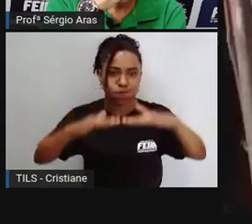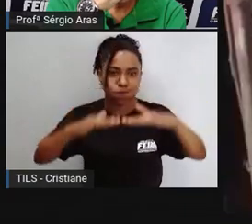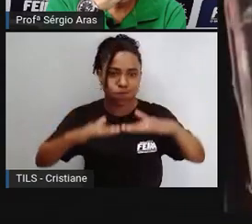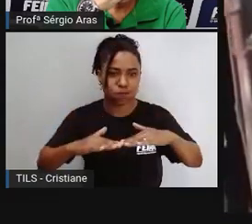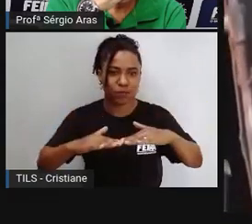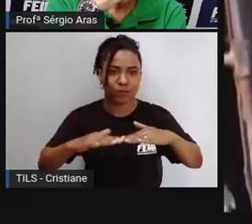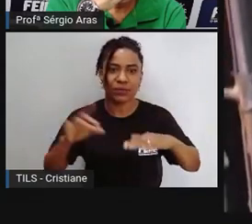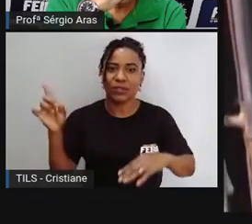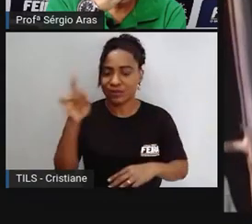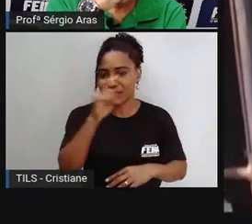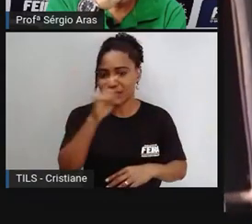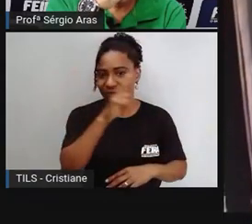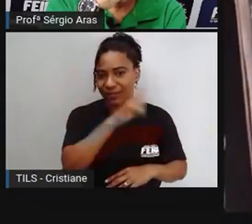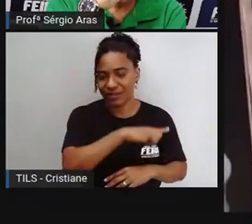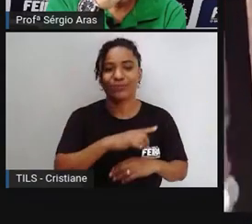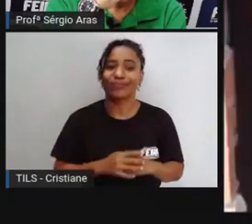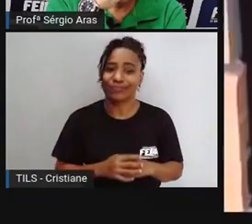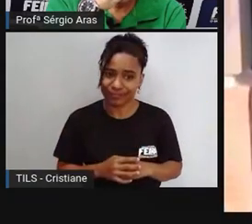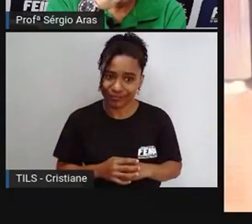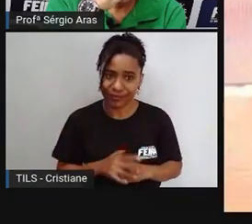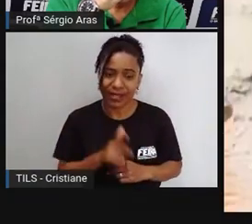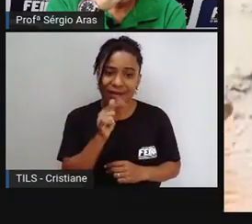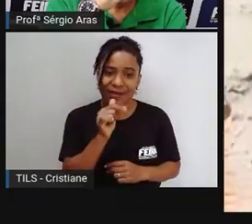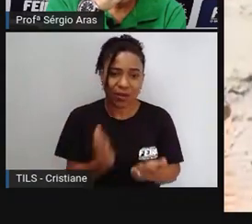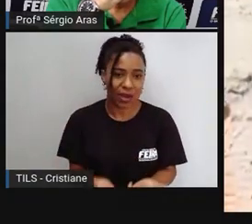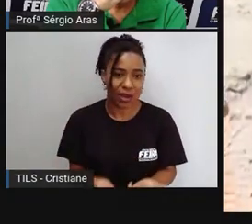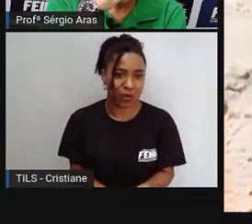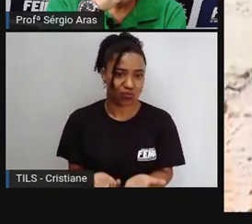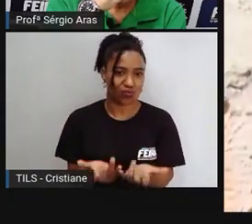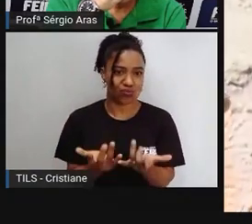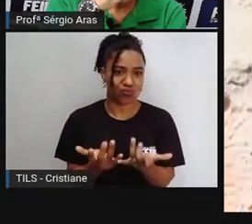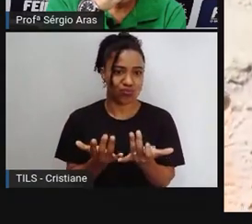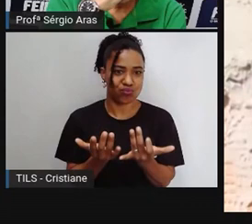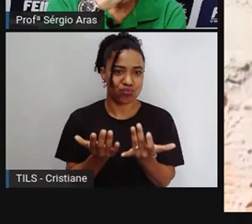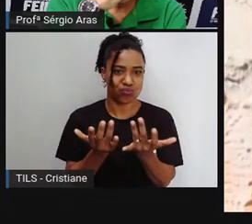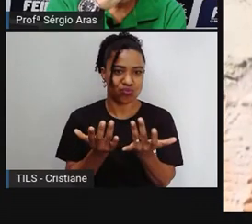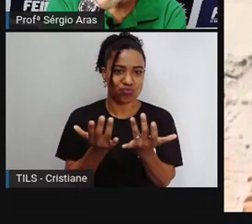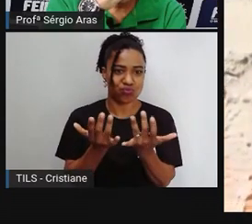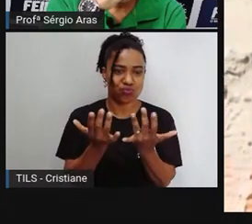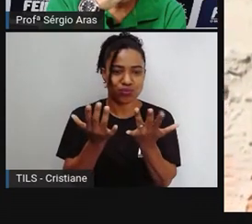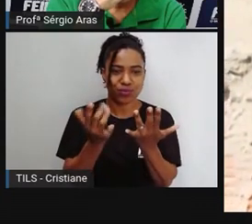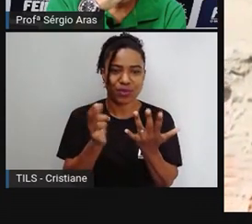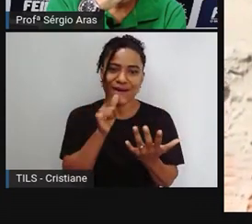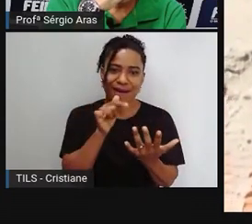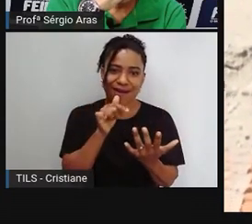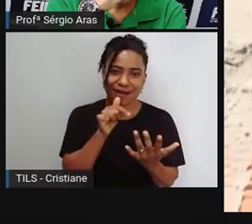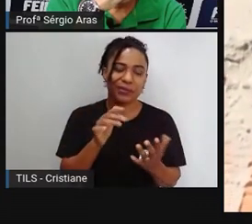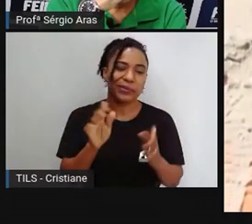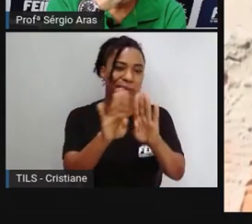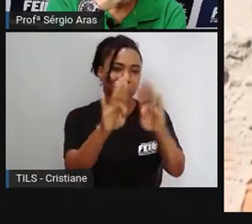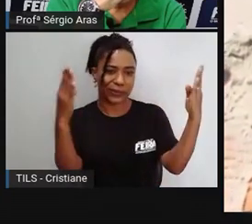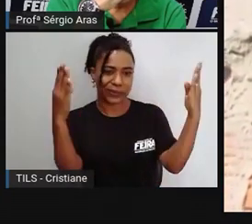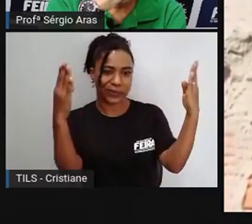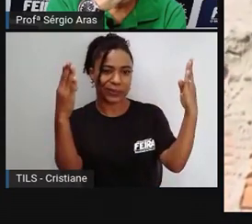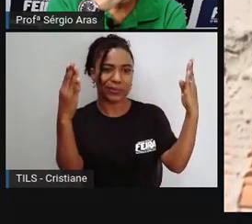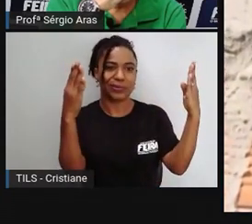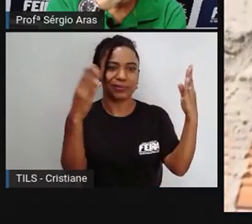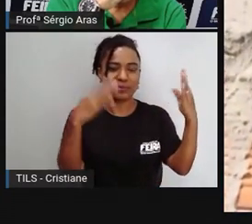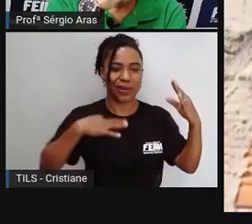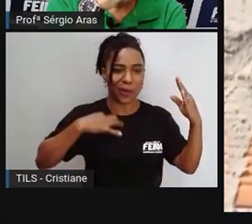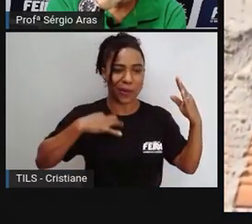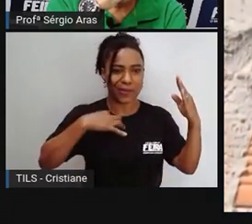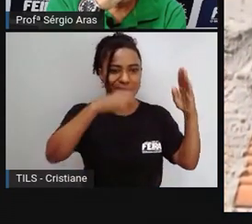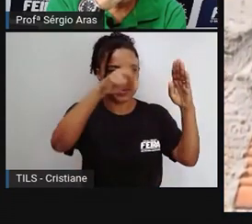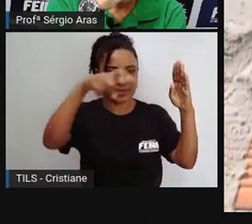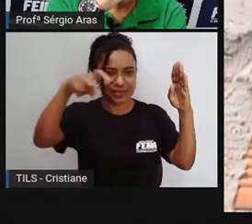subindo aqui já perdeu o sofá talvez vai perder o guarda roupa que a água já tá dentro de casa tem como